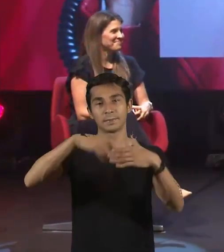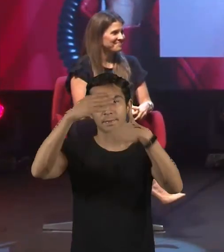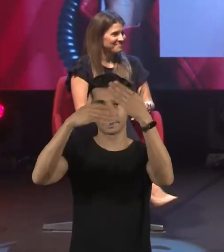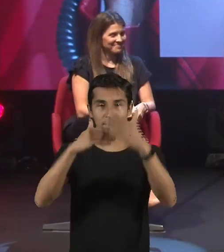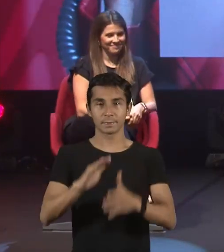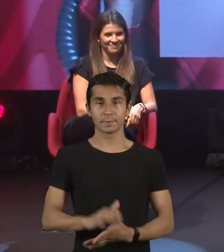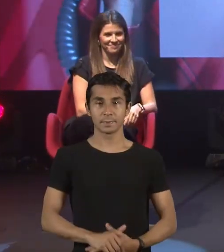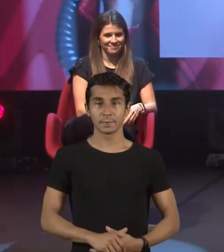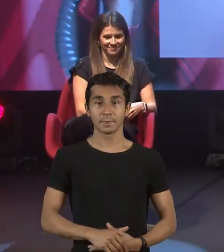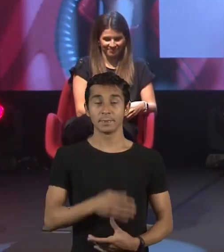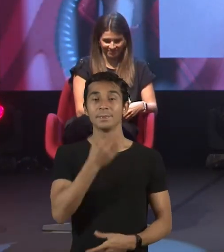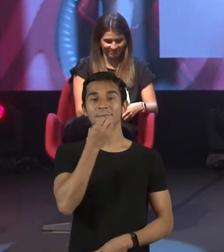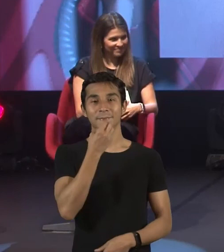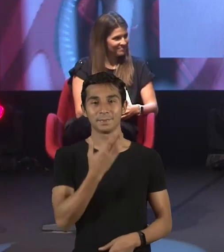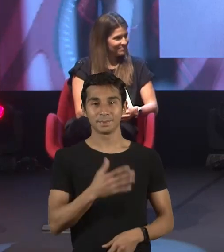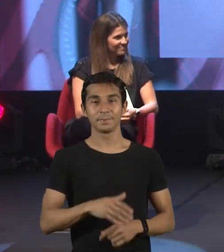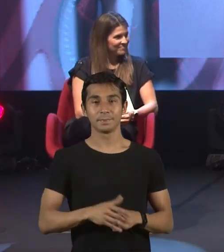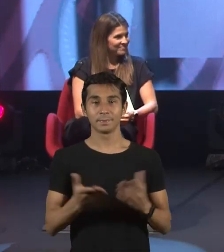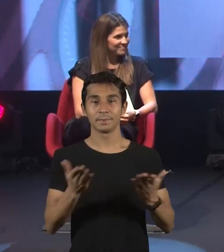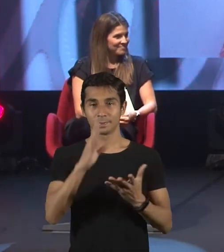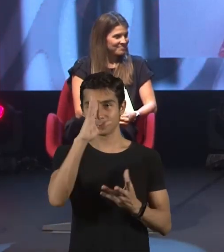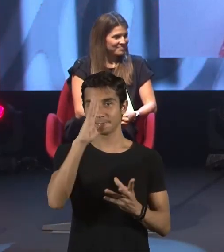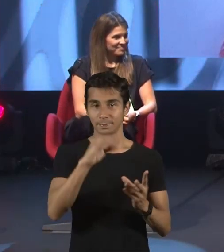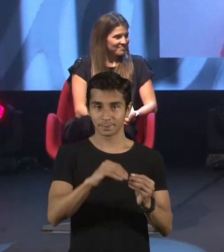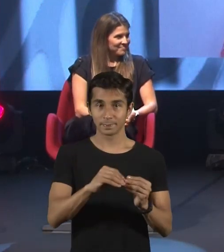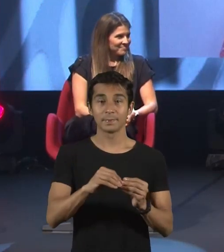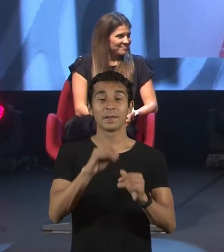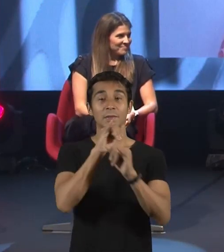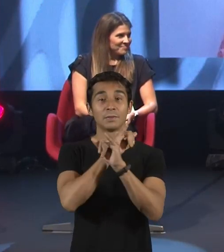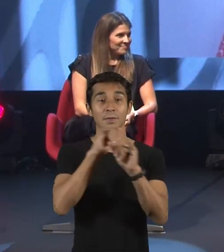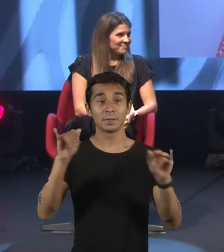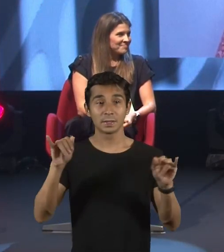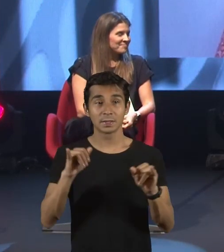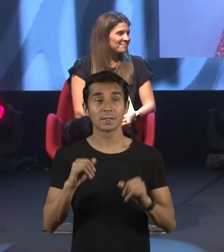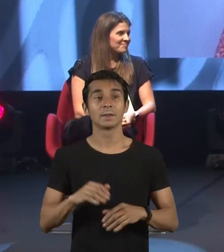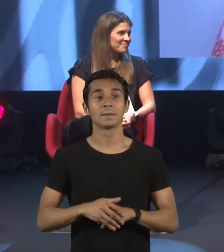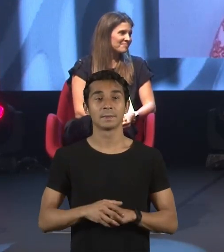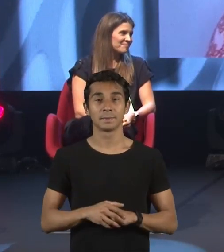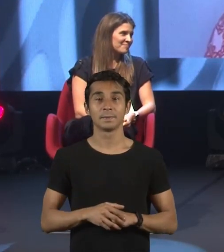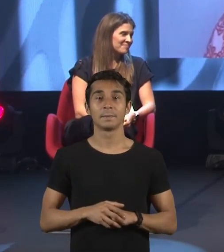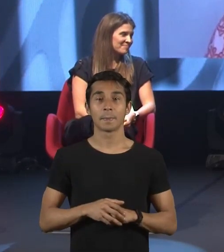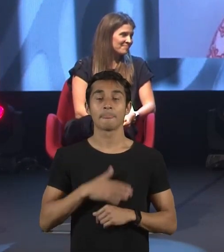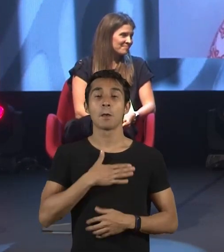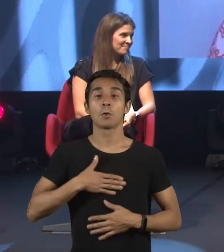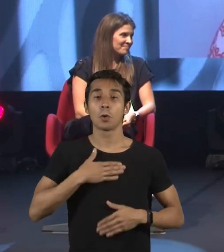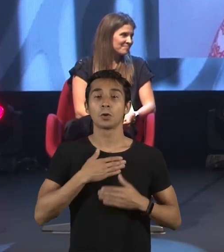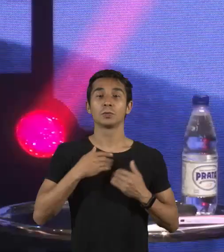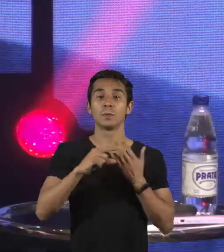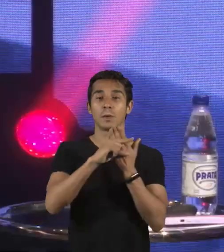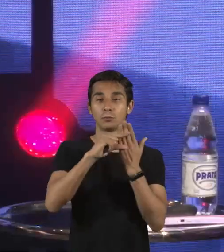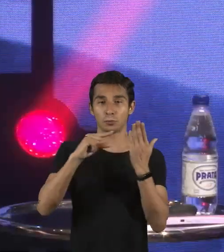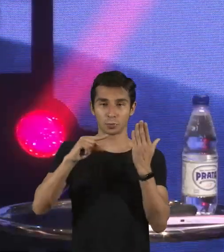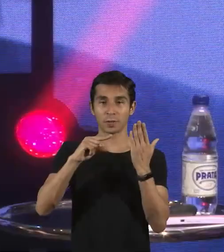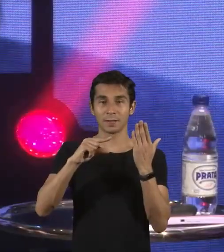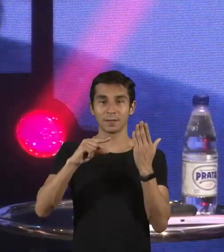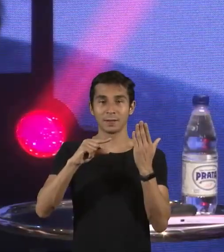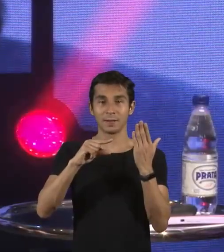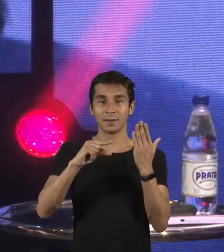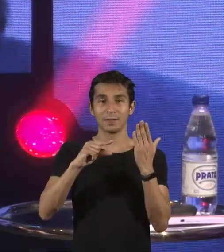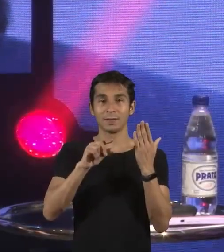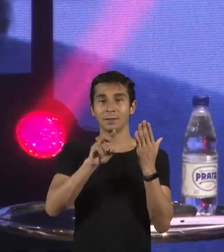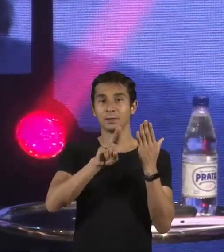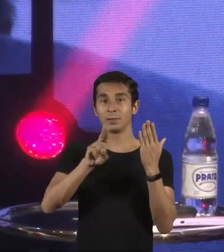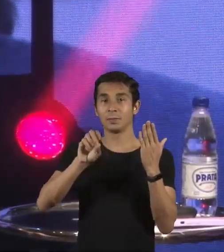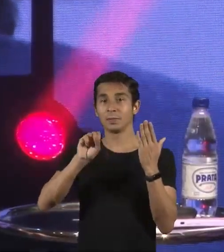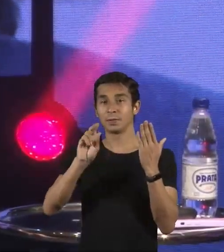Para encerrar, queria dizer que eu adoro um chamamento de uma escritora, de uma pensadora chamada